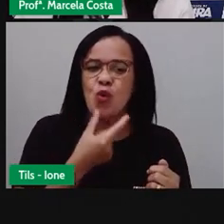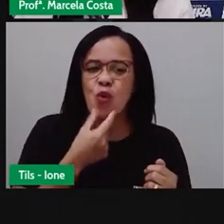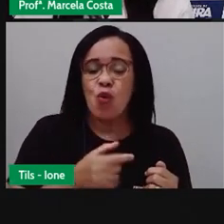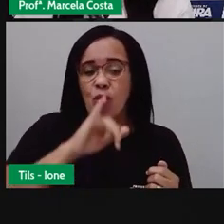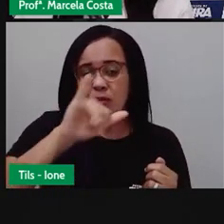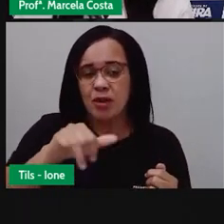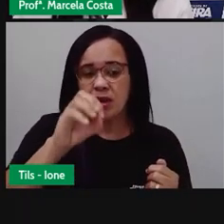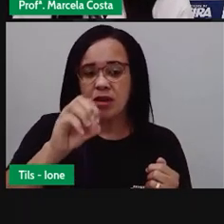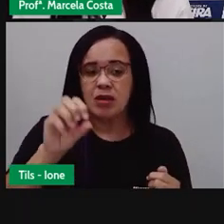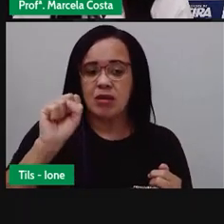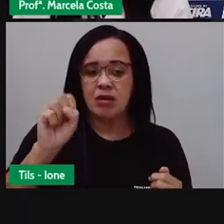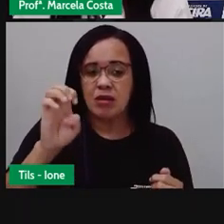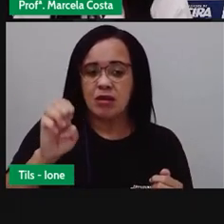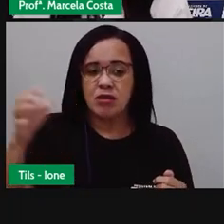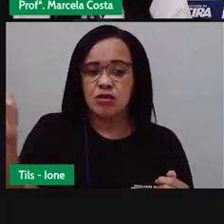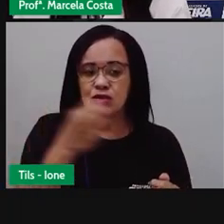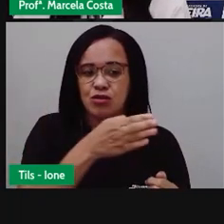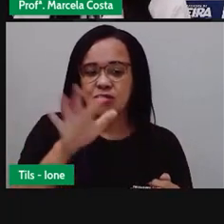Ferreira.